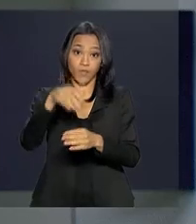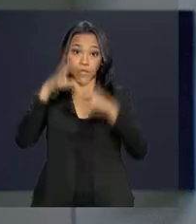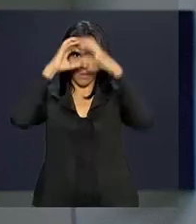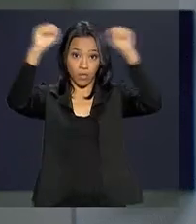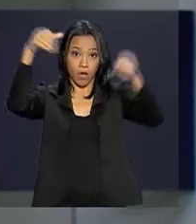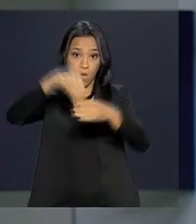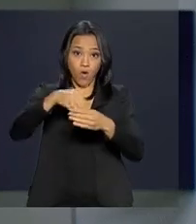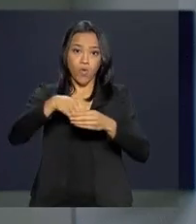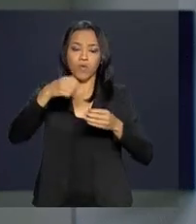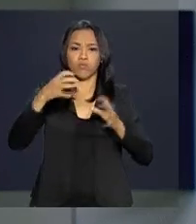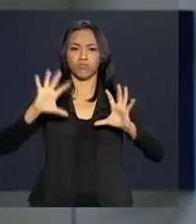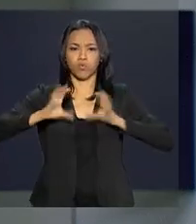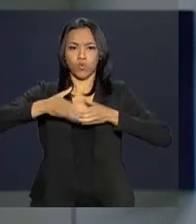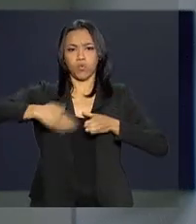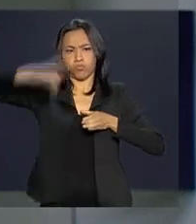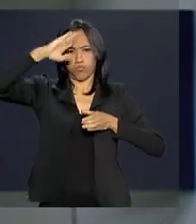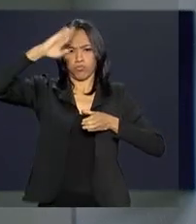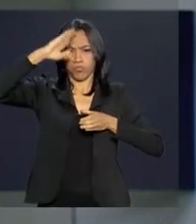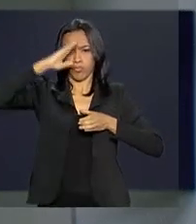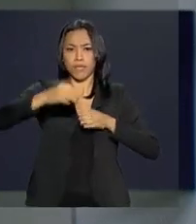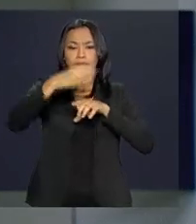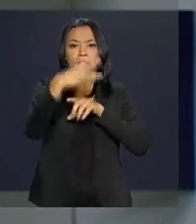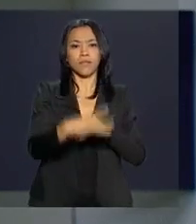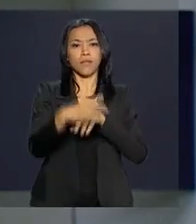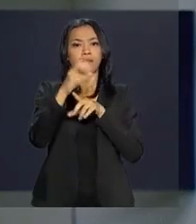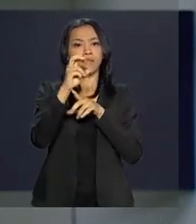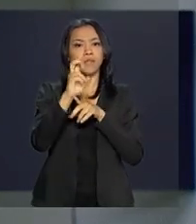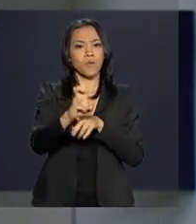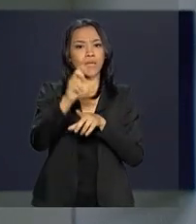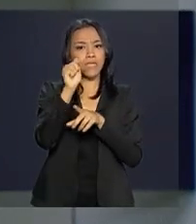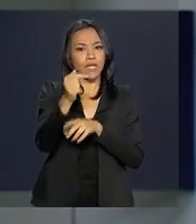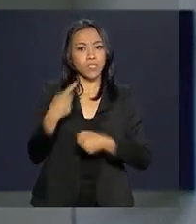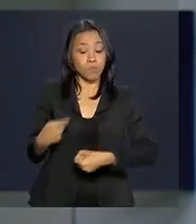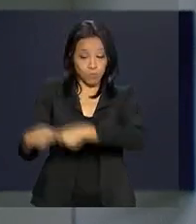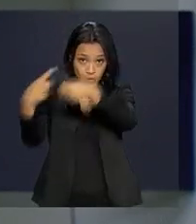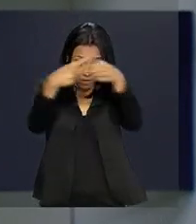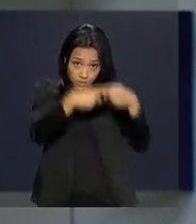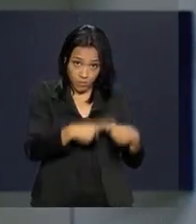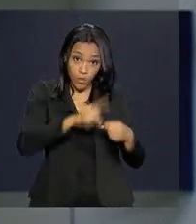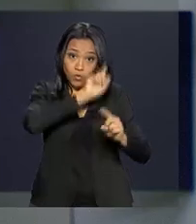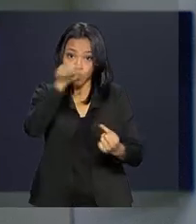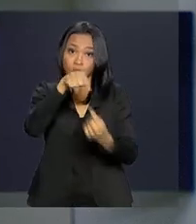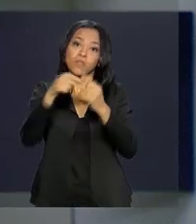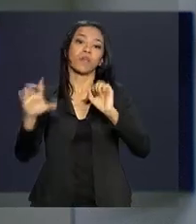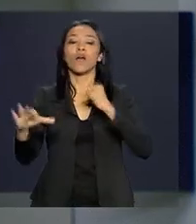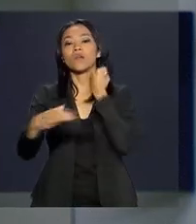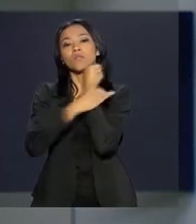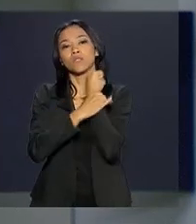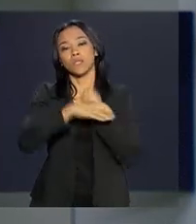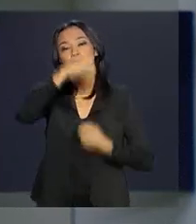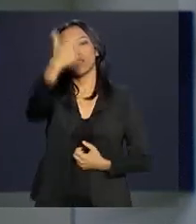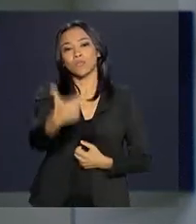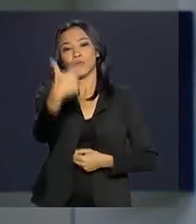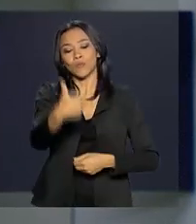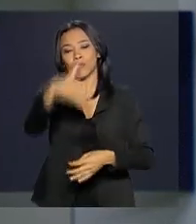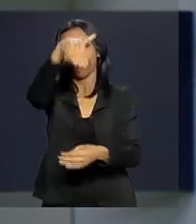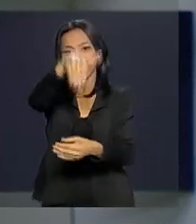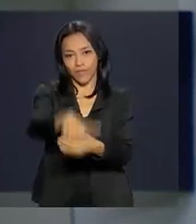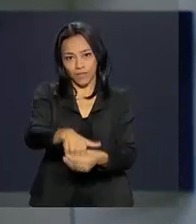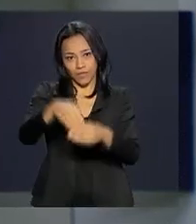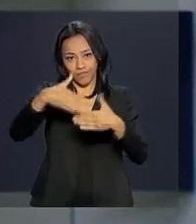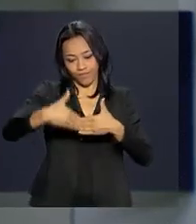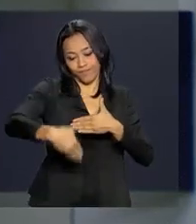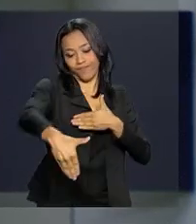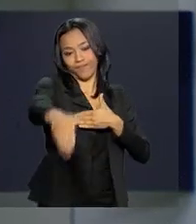357 municípios para garantir a segurança do segundo turno das eleições, que